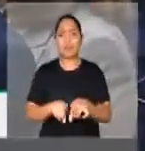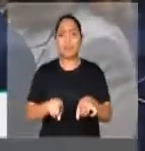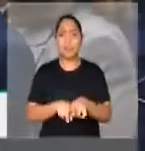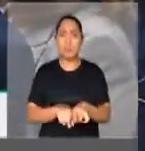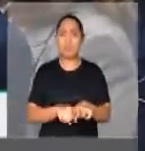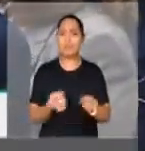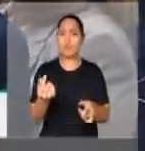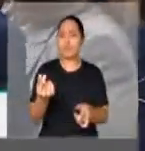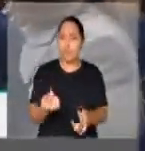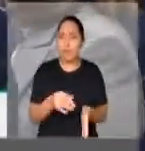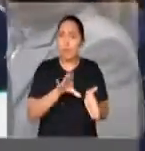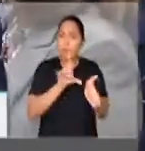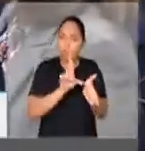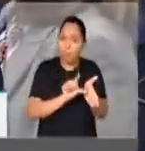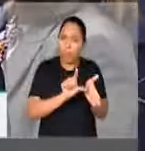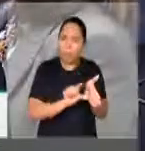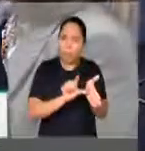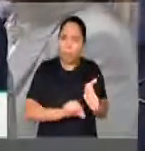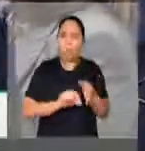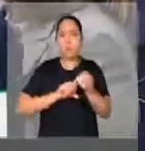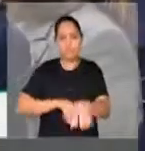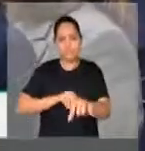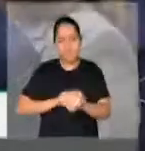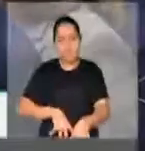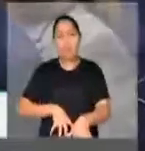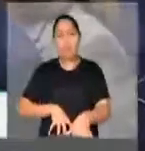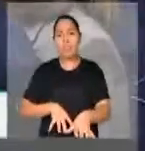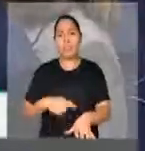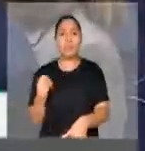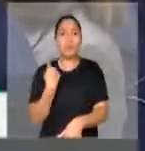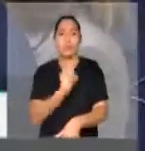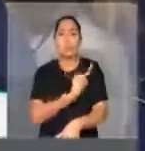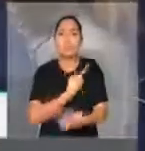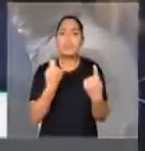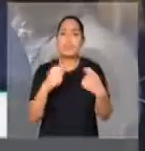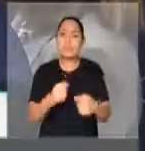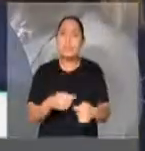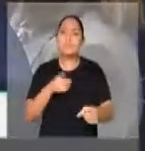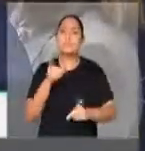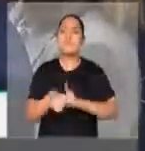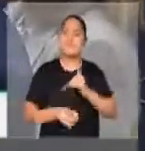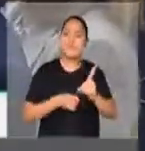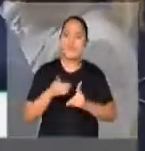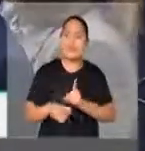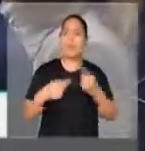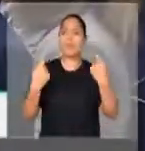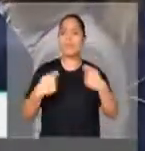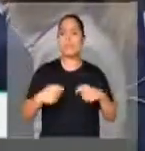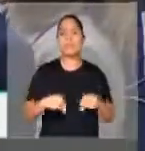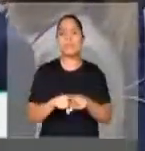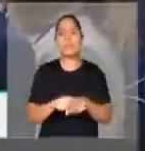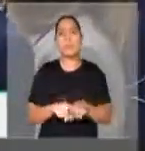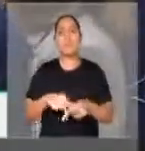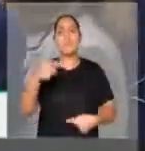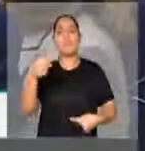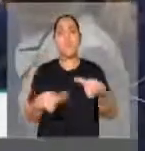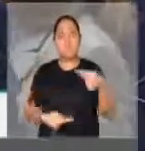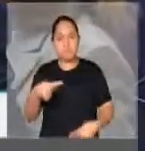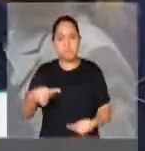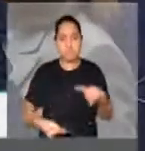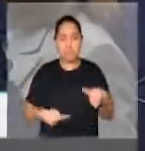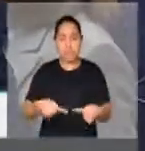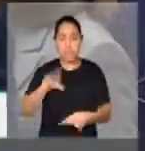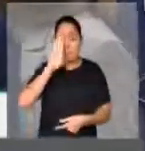educação. Você não pode, em hipótese alguma, se recusar ao diálogo, ao debate, sobretudo com aqueles